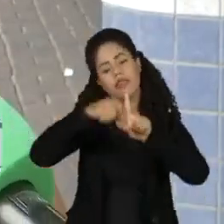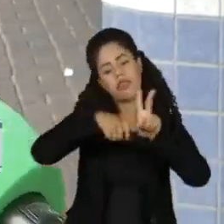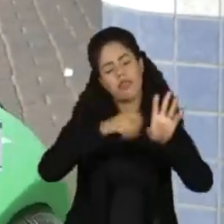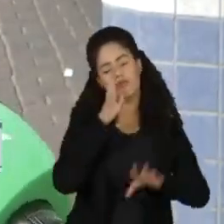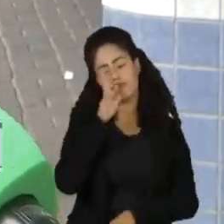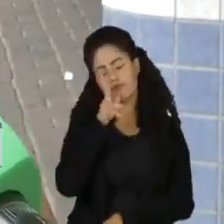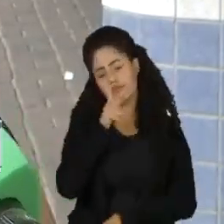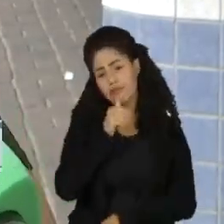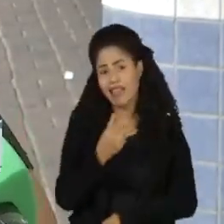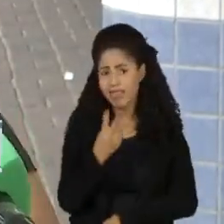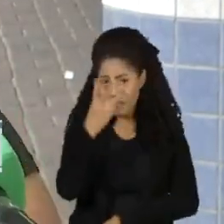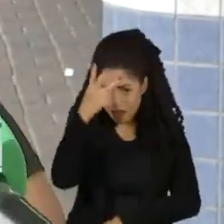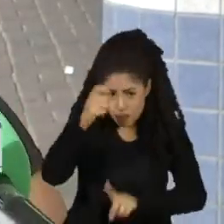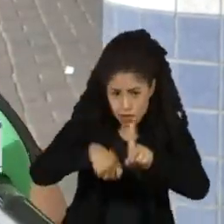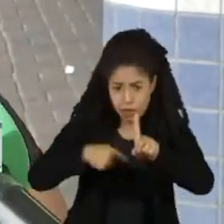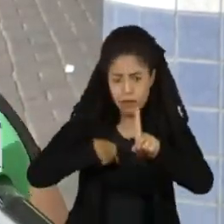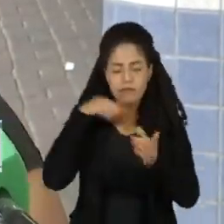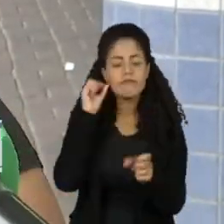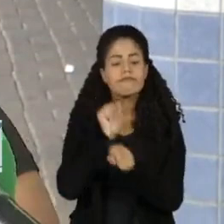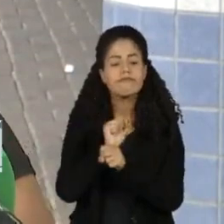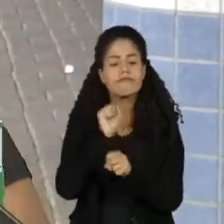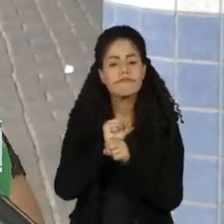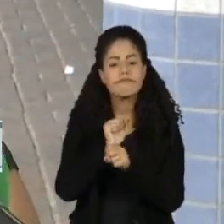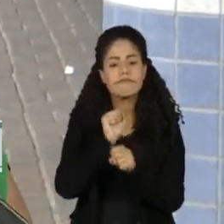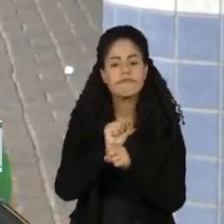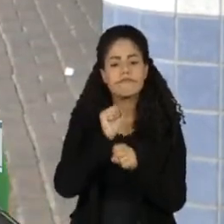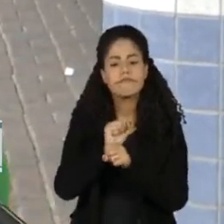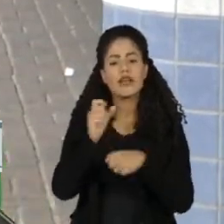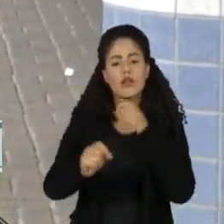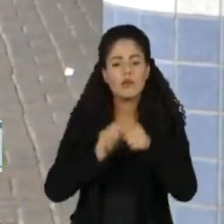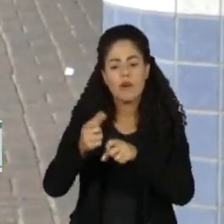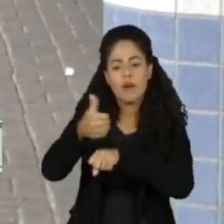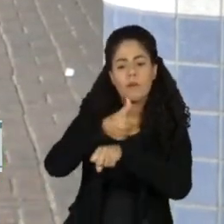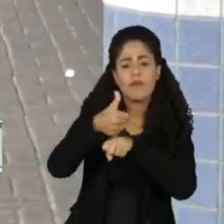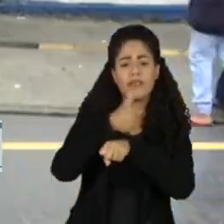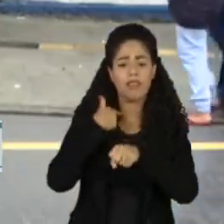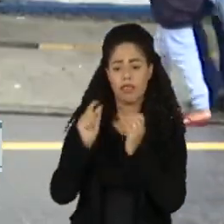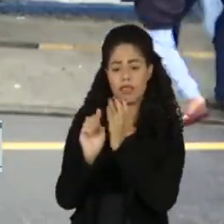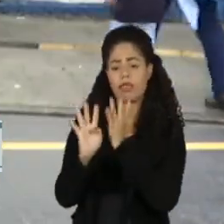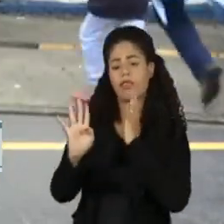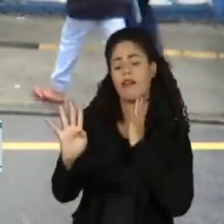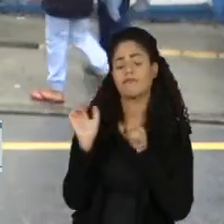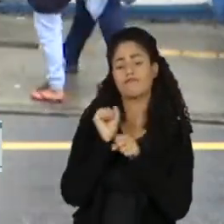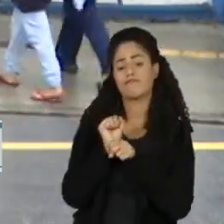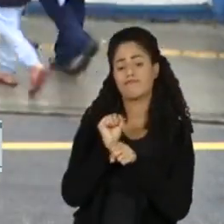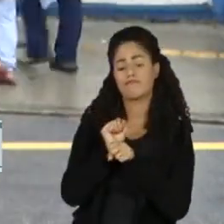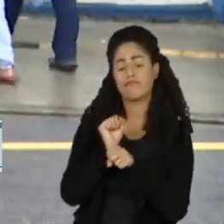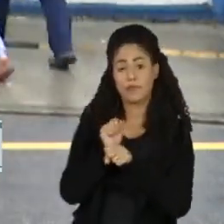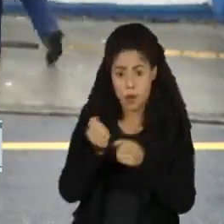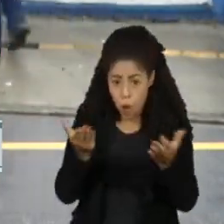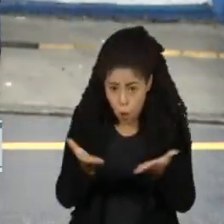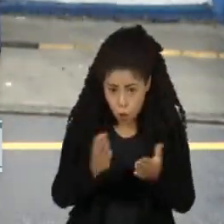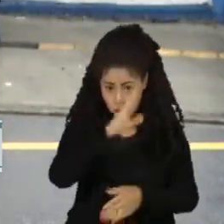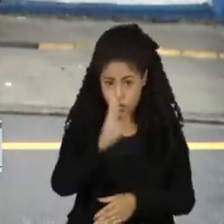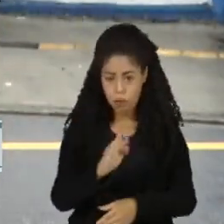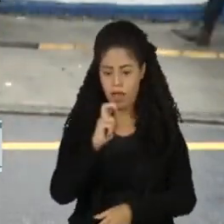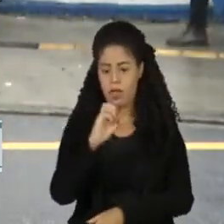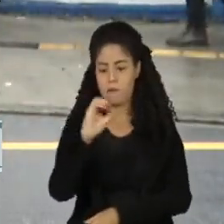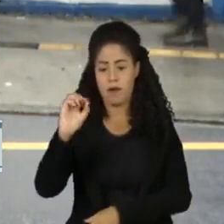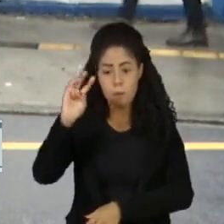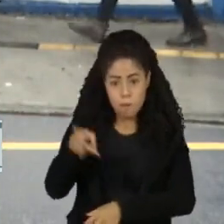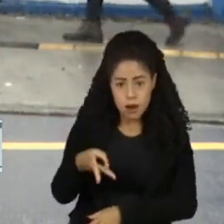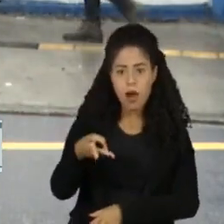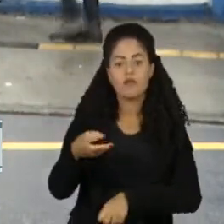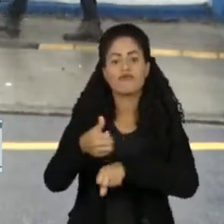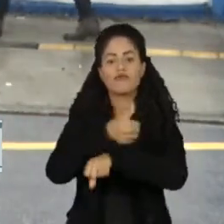Tem três meses que eu estou tentando uma consulta com o nefrologista e eu estou na fila de espera. O Brasil tem hoje meio milhão de médicos em